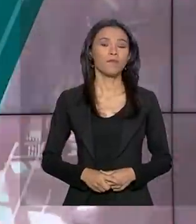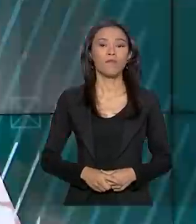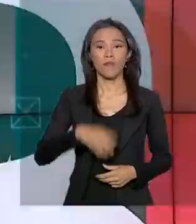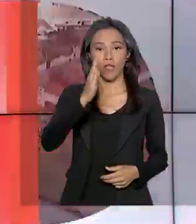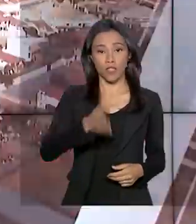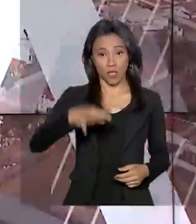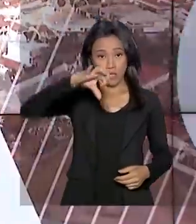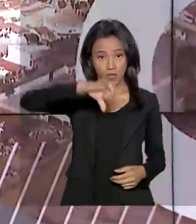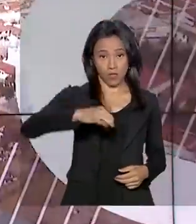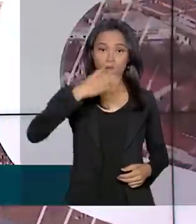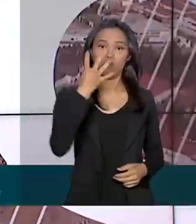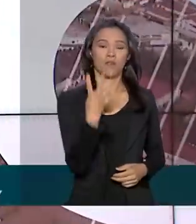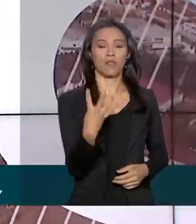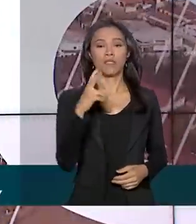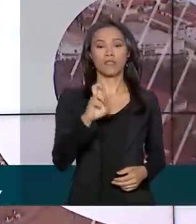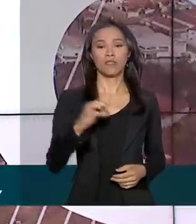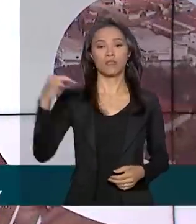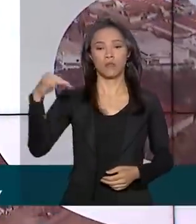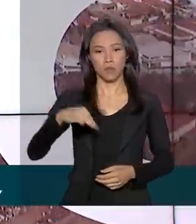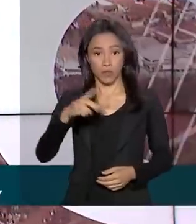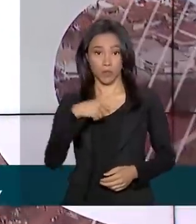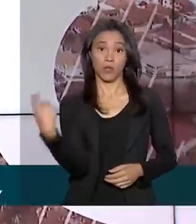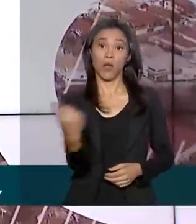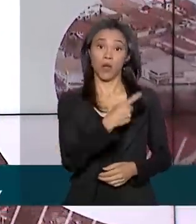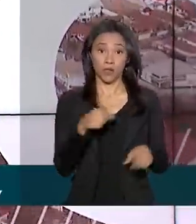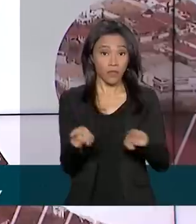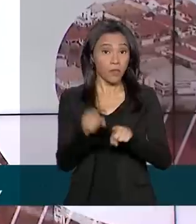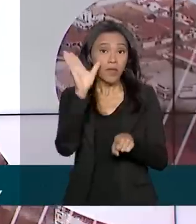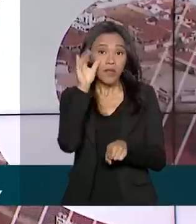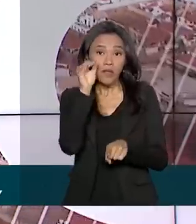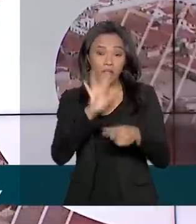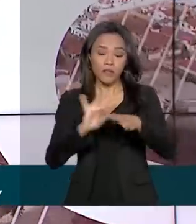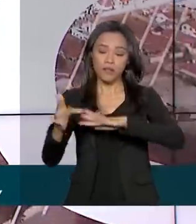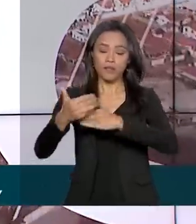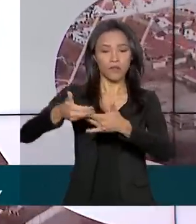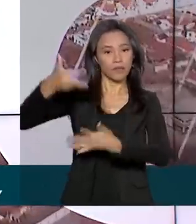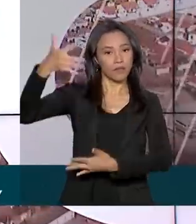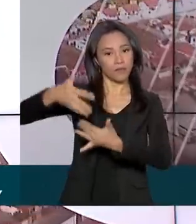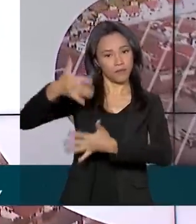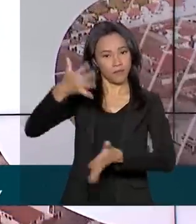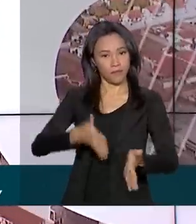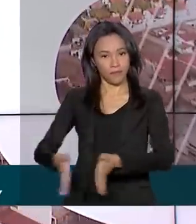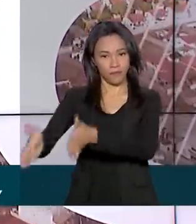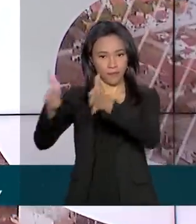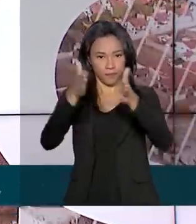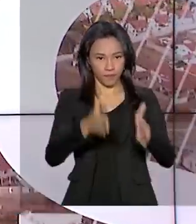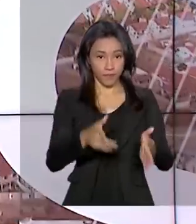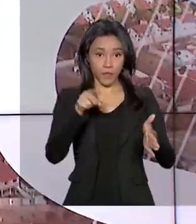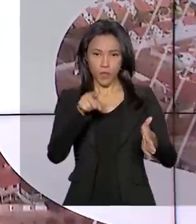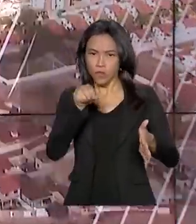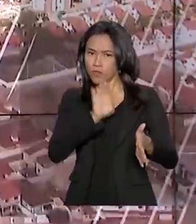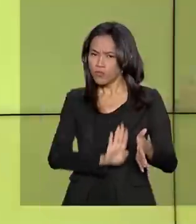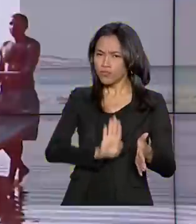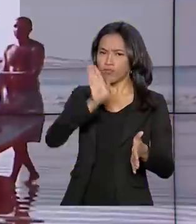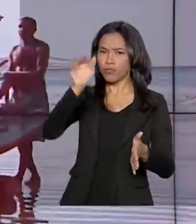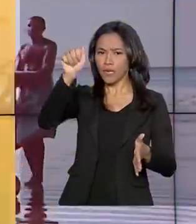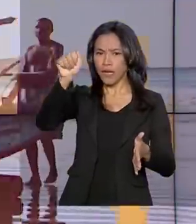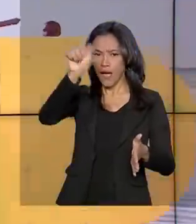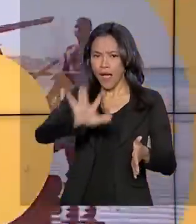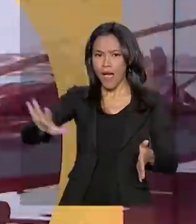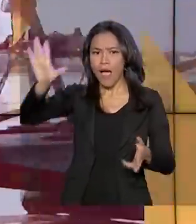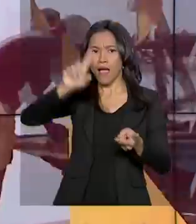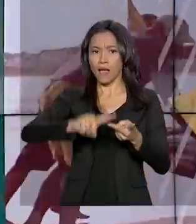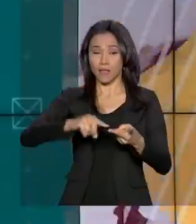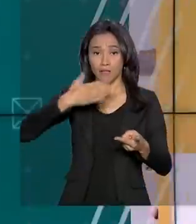São 9 horas e 45 minutos, estamos ao vivo também pelas redes sociais. Em um giro pela Ásia e Oriente Médio, a